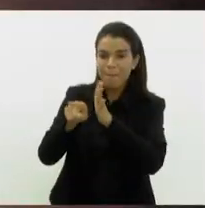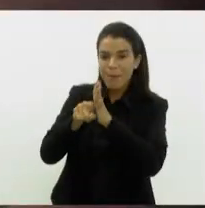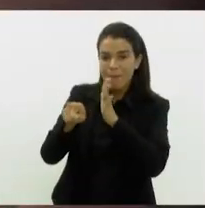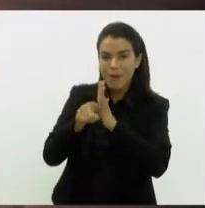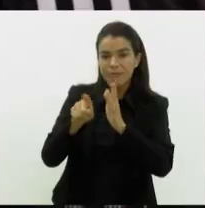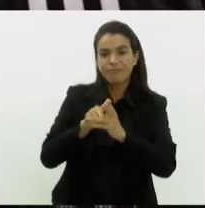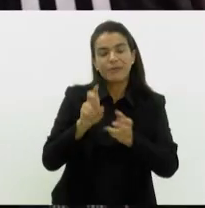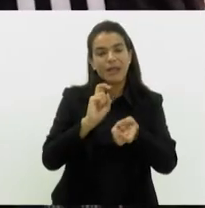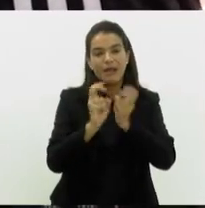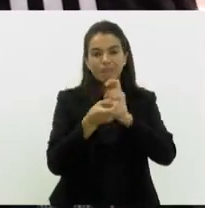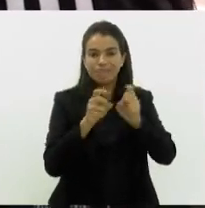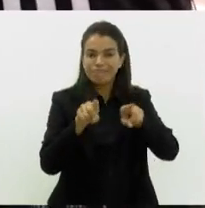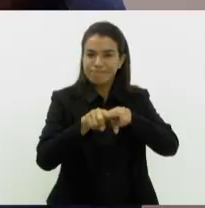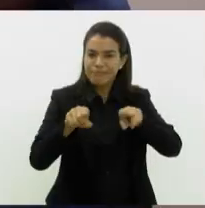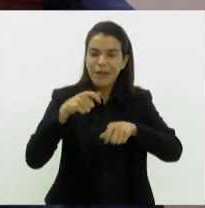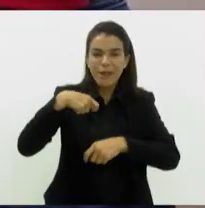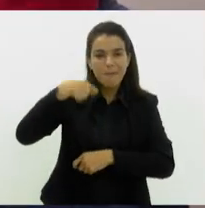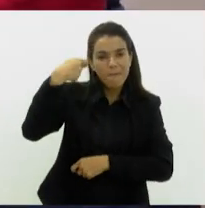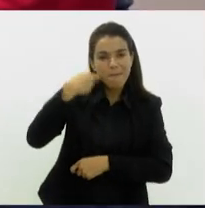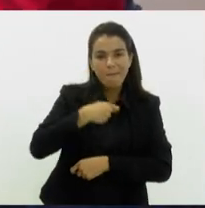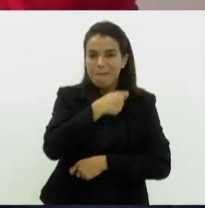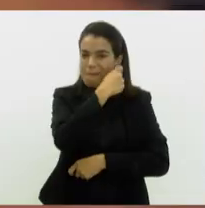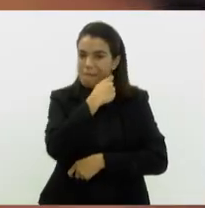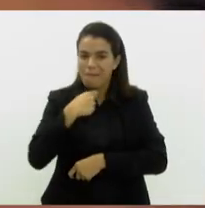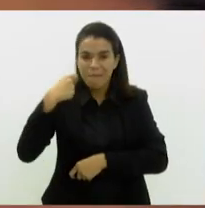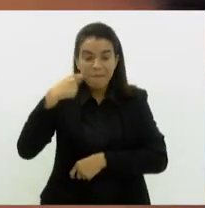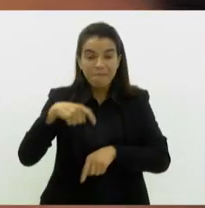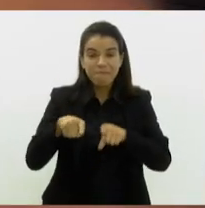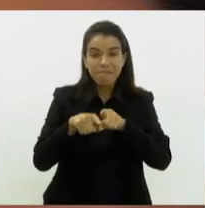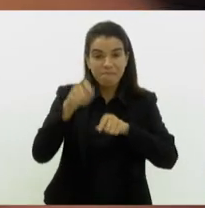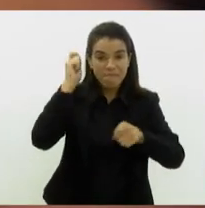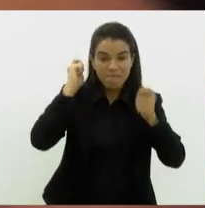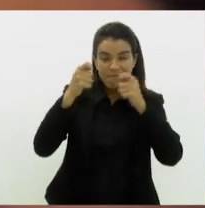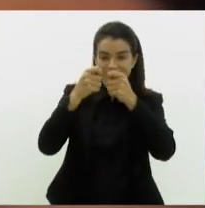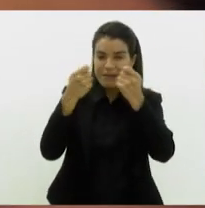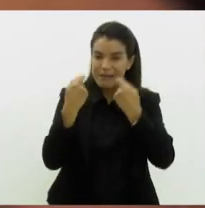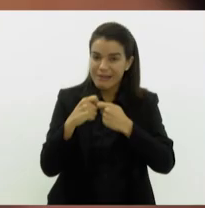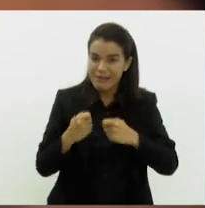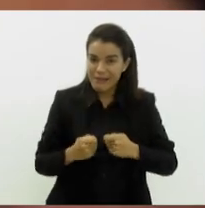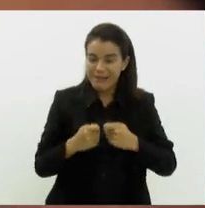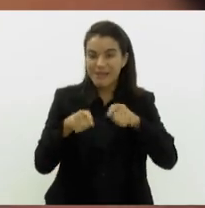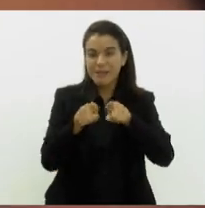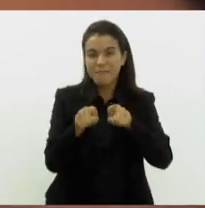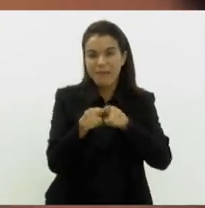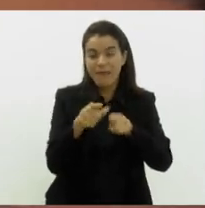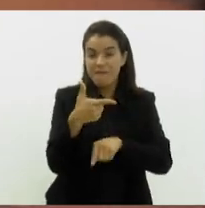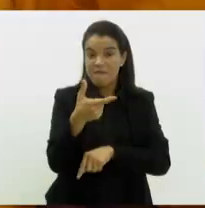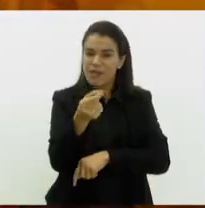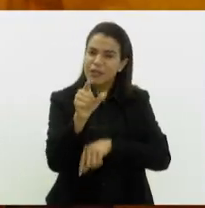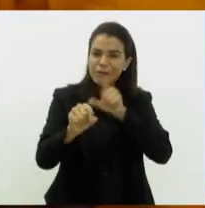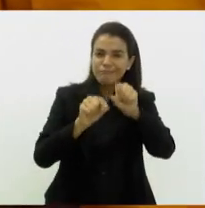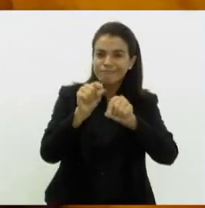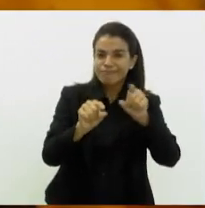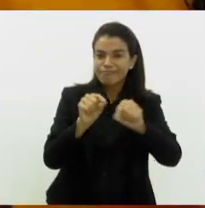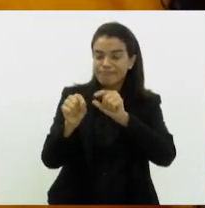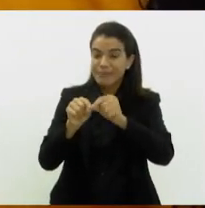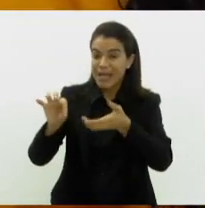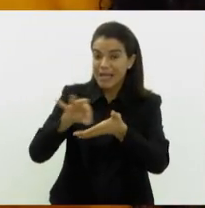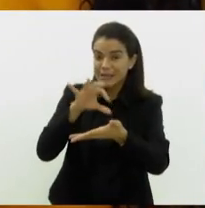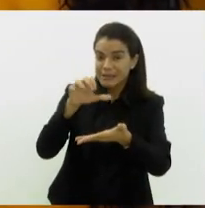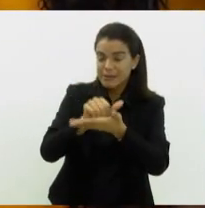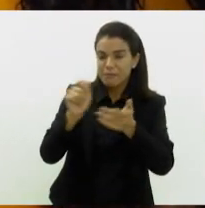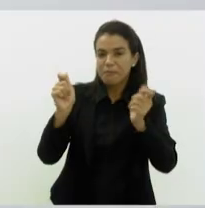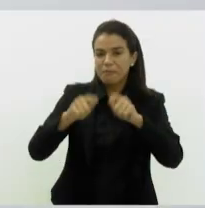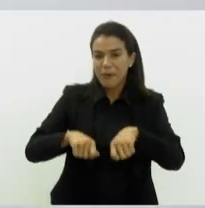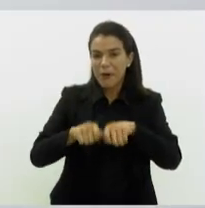artes marciais, barbeiro, tranças e penteados, designer de unha, entre outras 20 opções. As inscrições podem